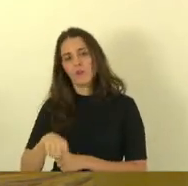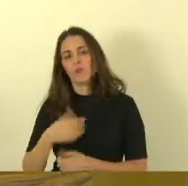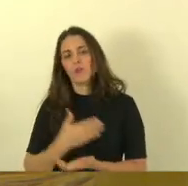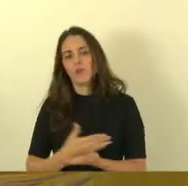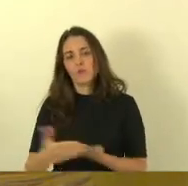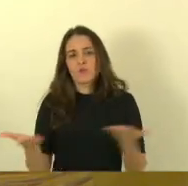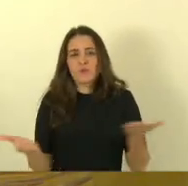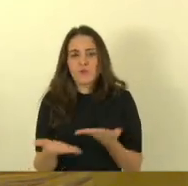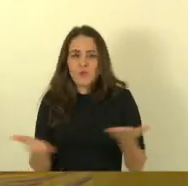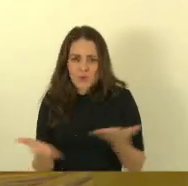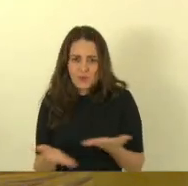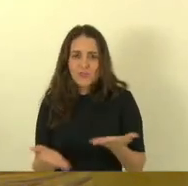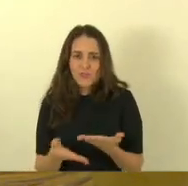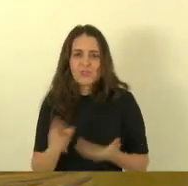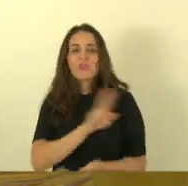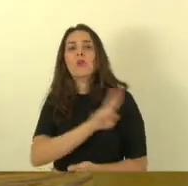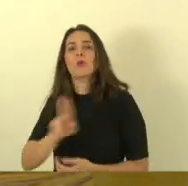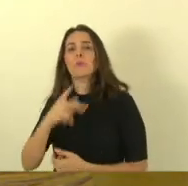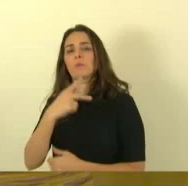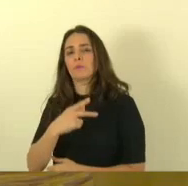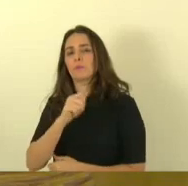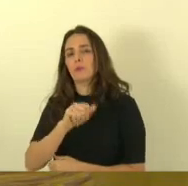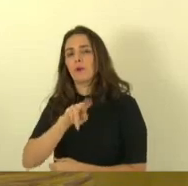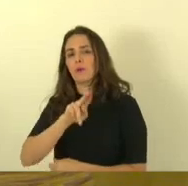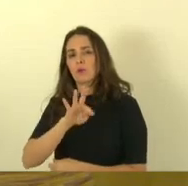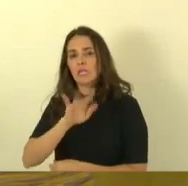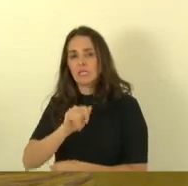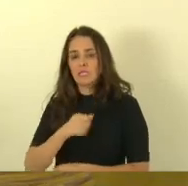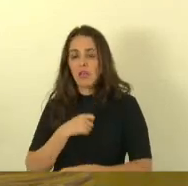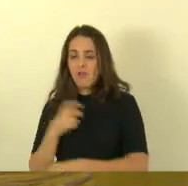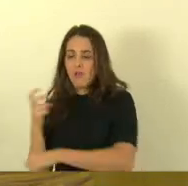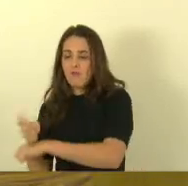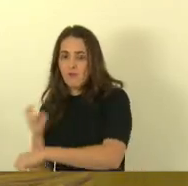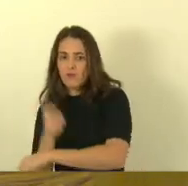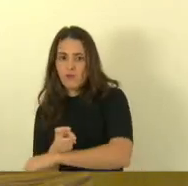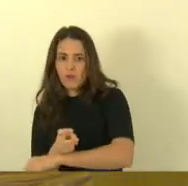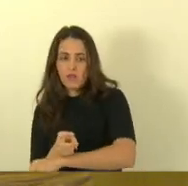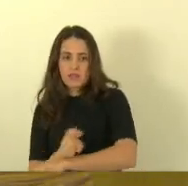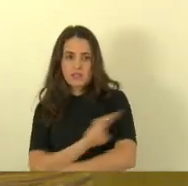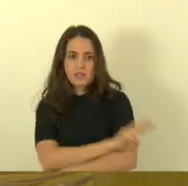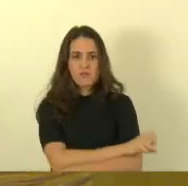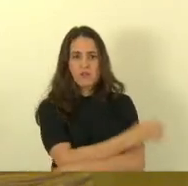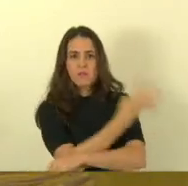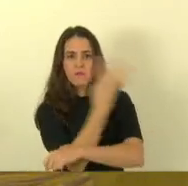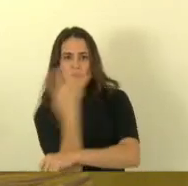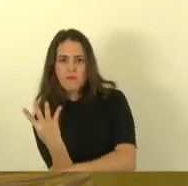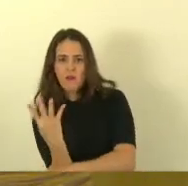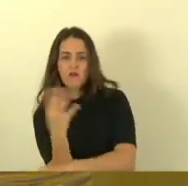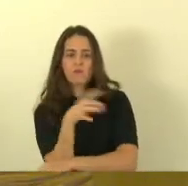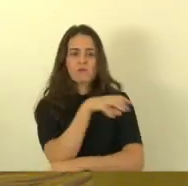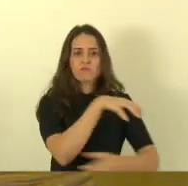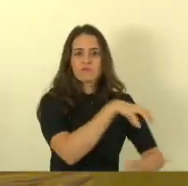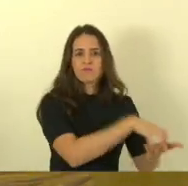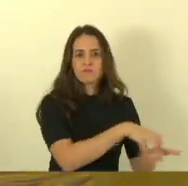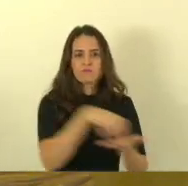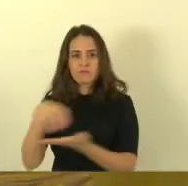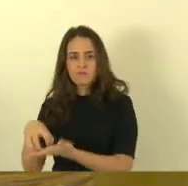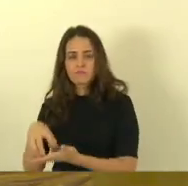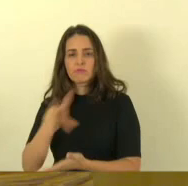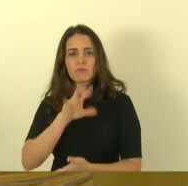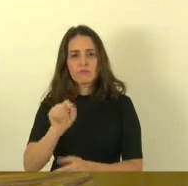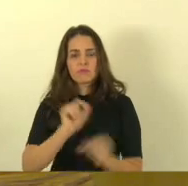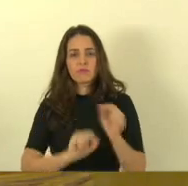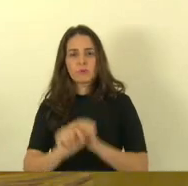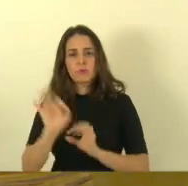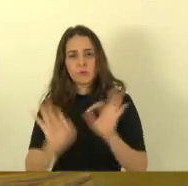dá acesso a Barra de São Francisco Nova Venece, a Vila Pavão, toda aquela região. Então, vai ser também uma grande